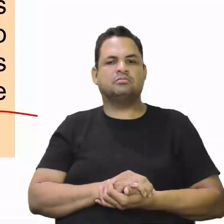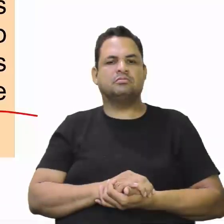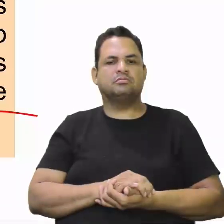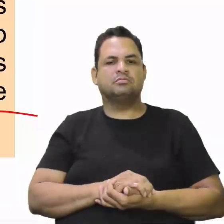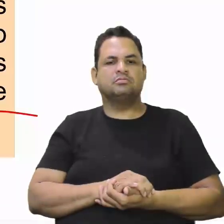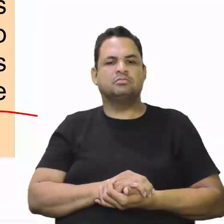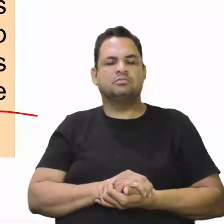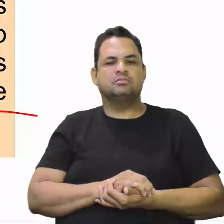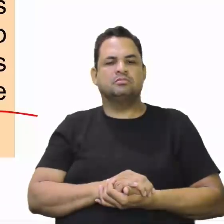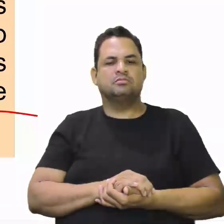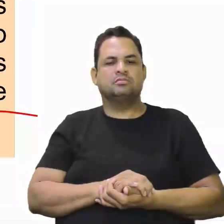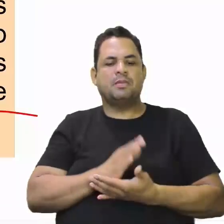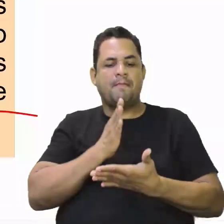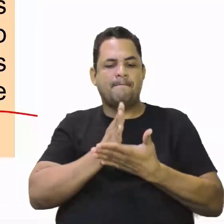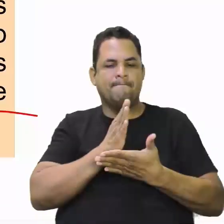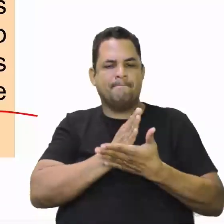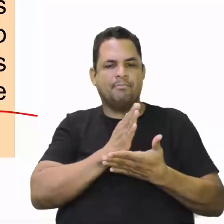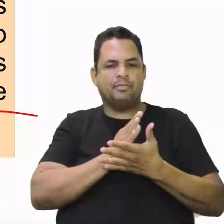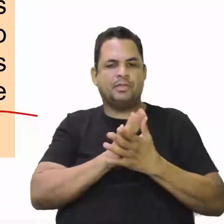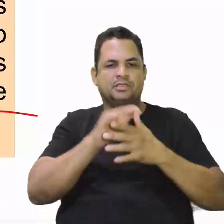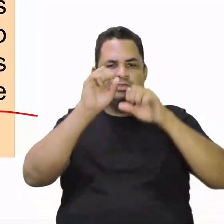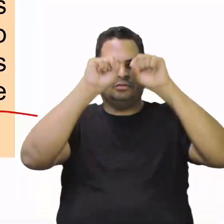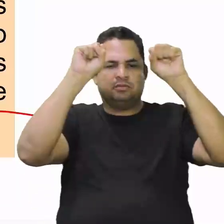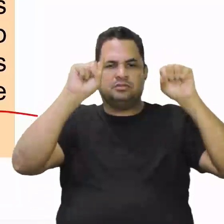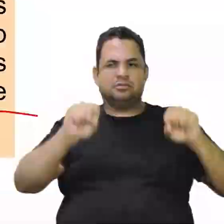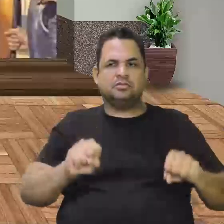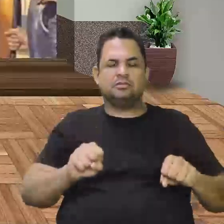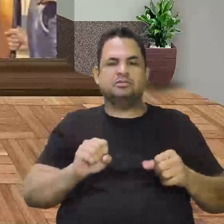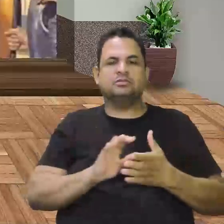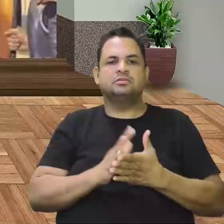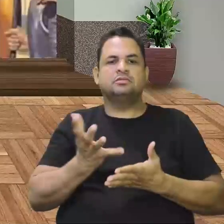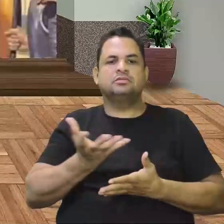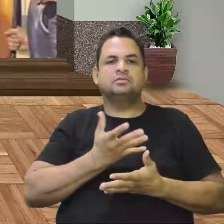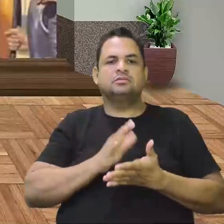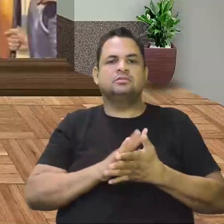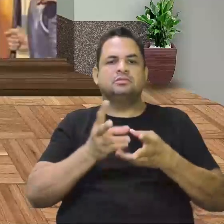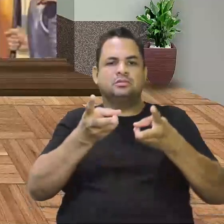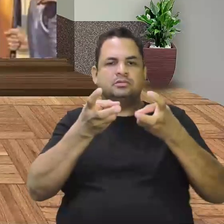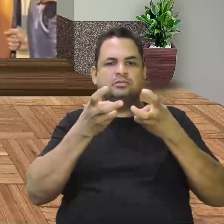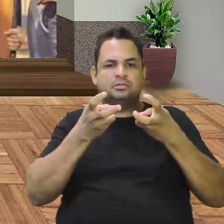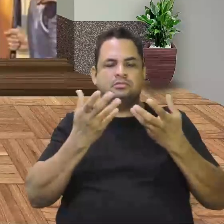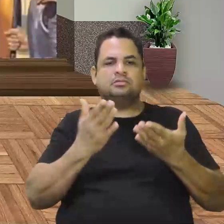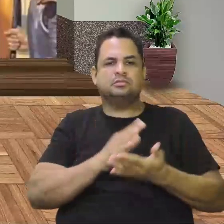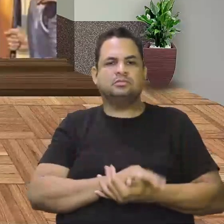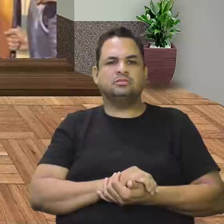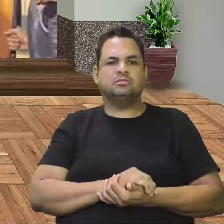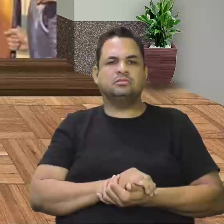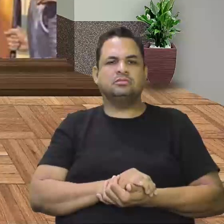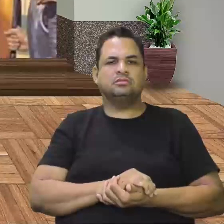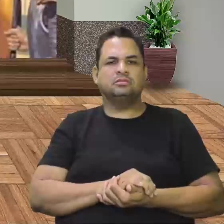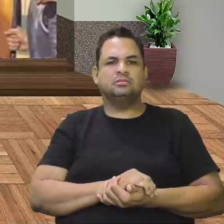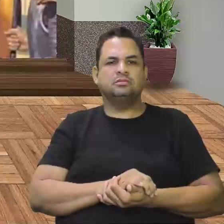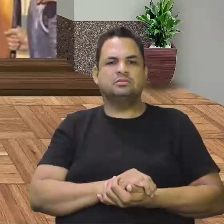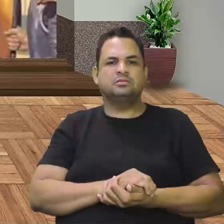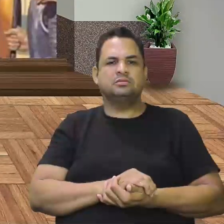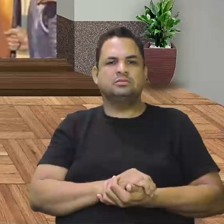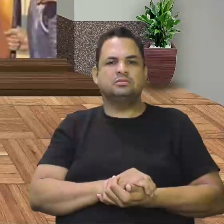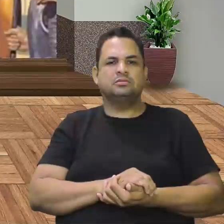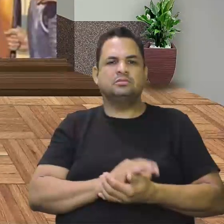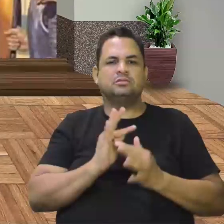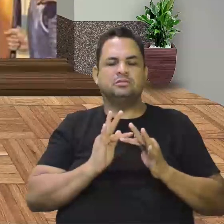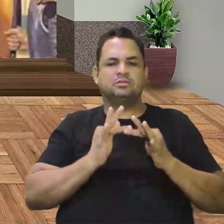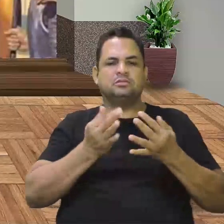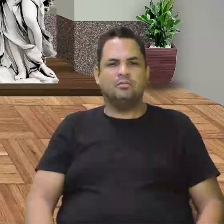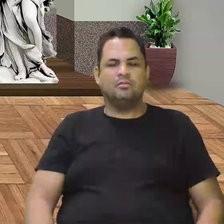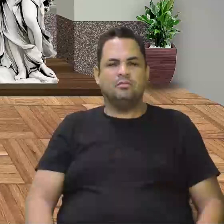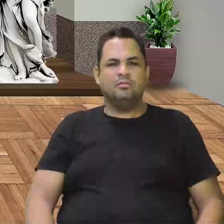sistema. Eu quero que vocês percebam. Aqui, final da nossa